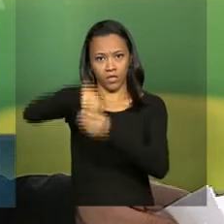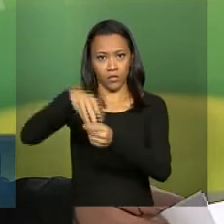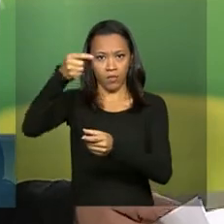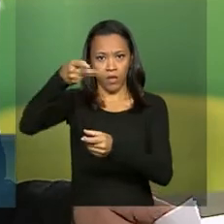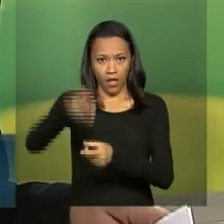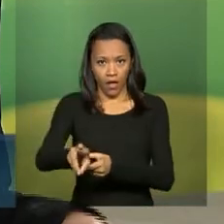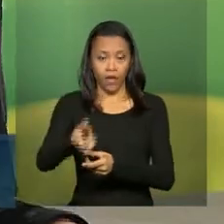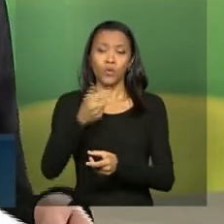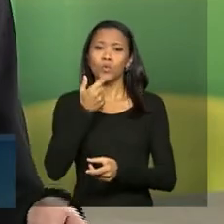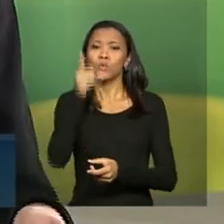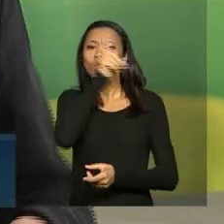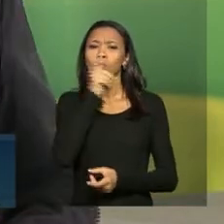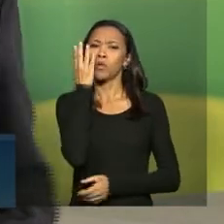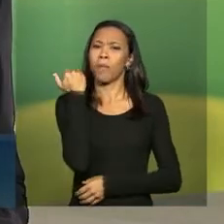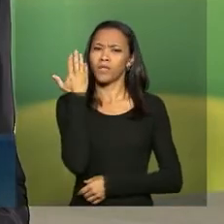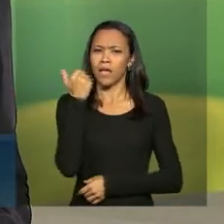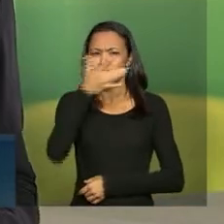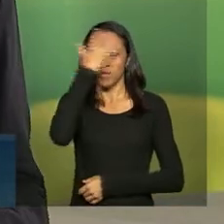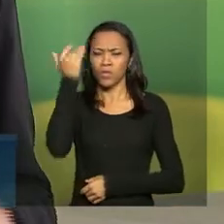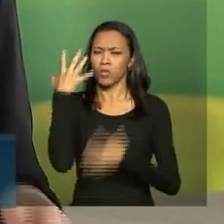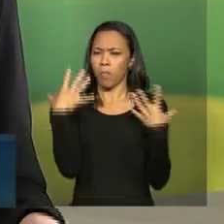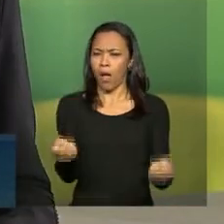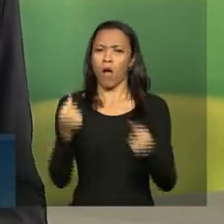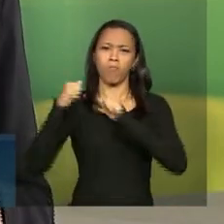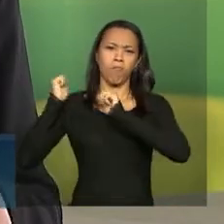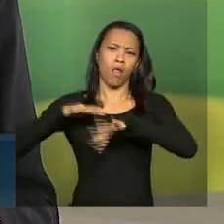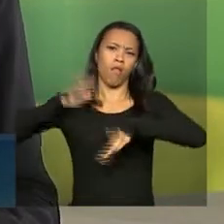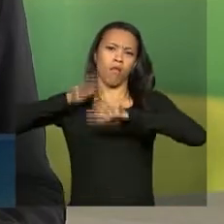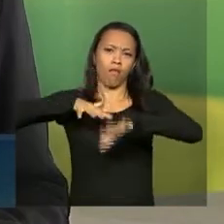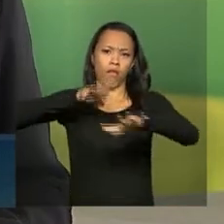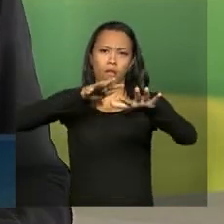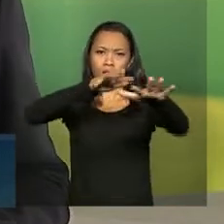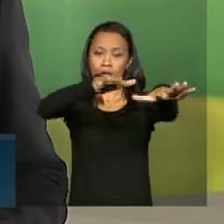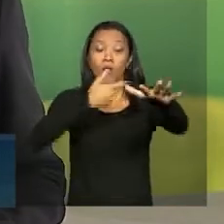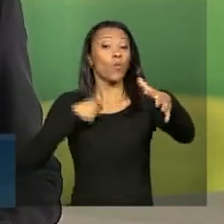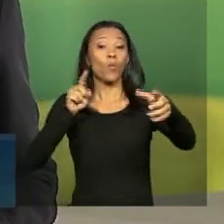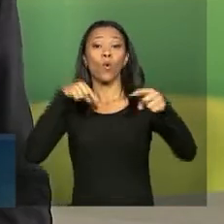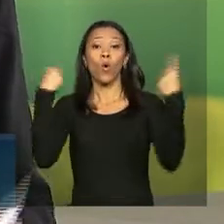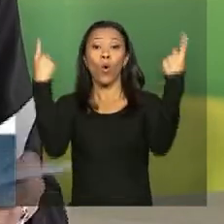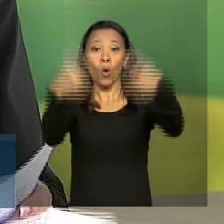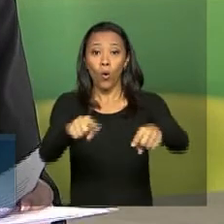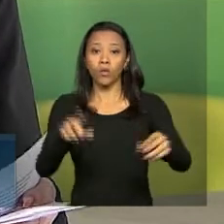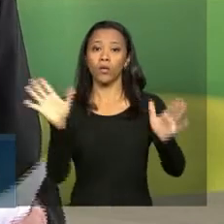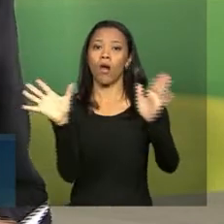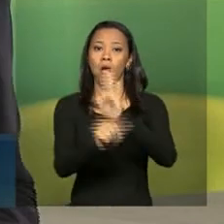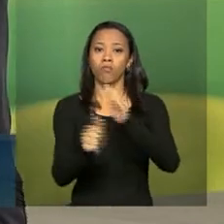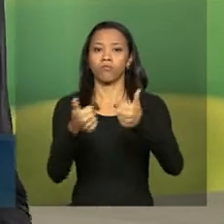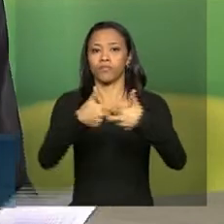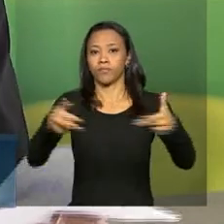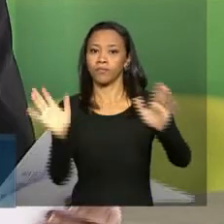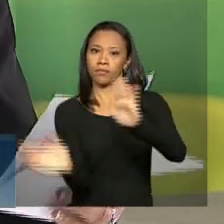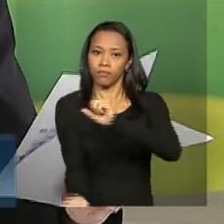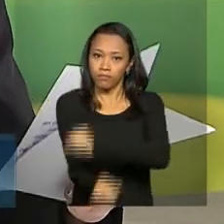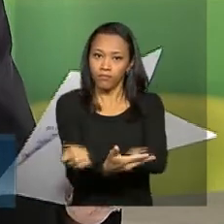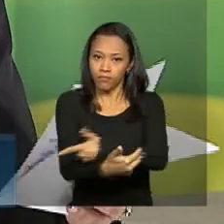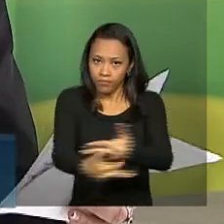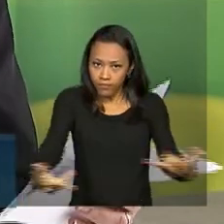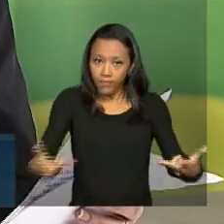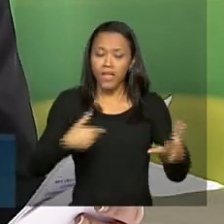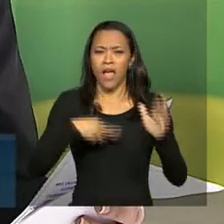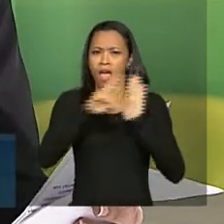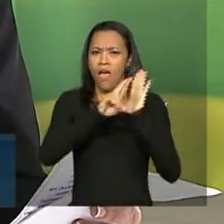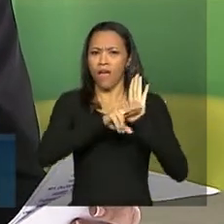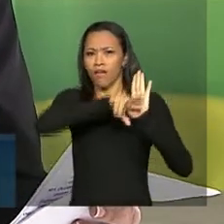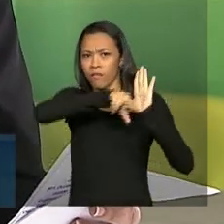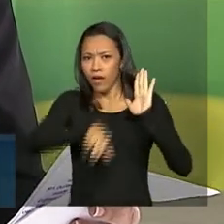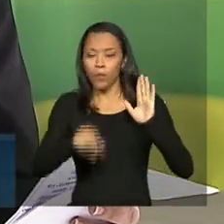no domingo passado, quando as pessoas foram às ruas manifestar contra a corrupção. Entre as medidas está a